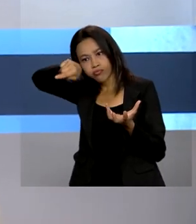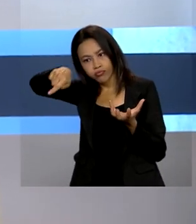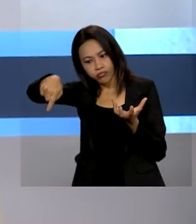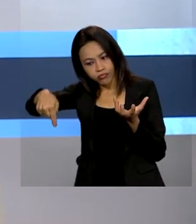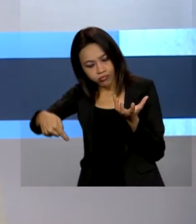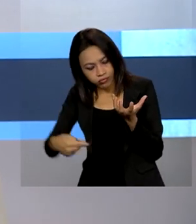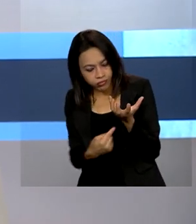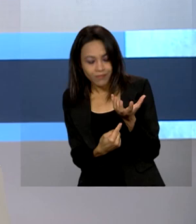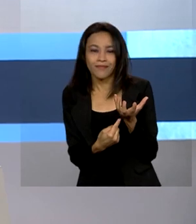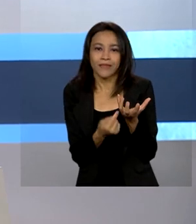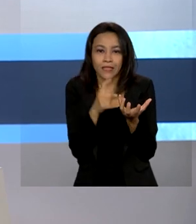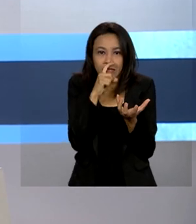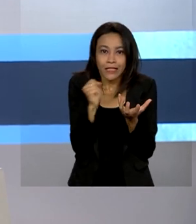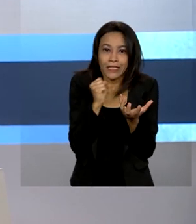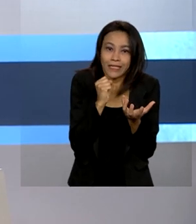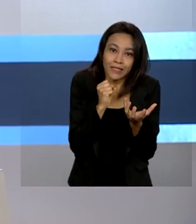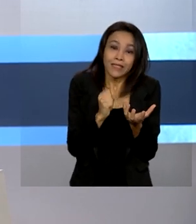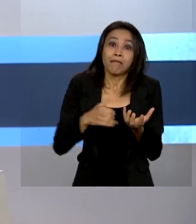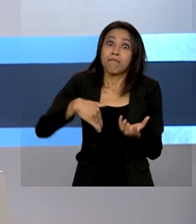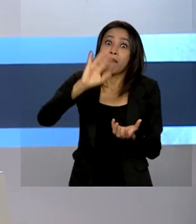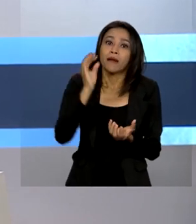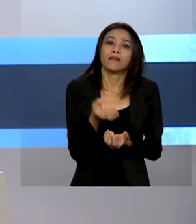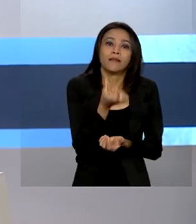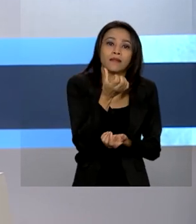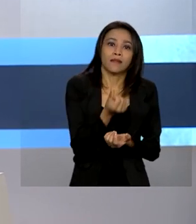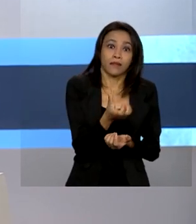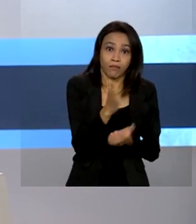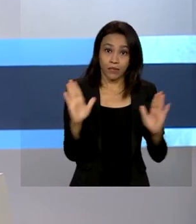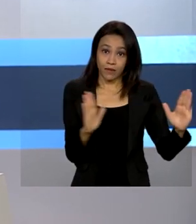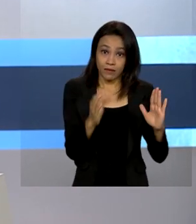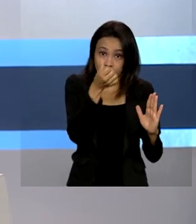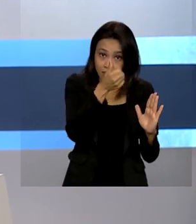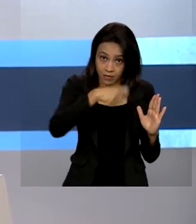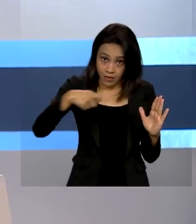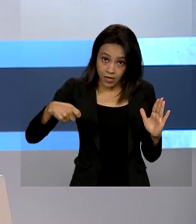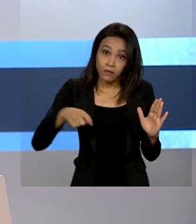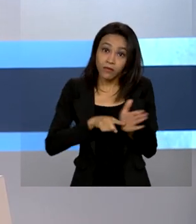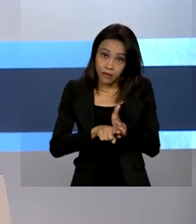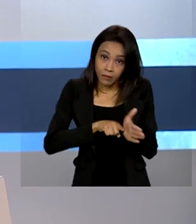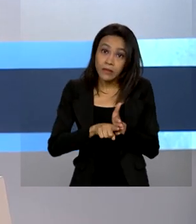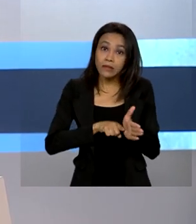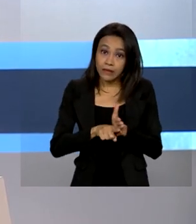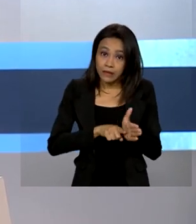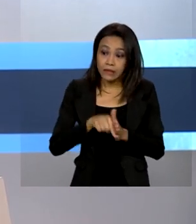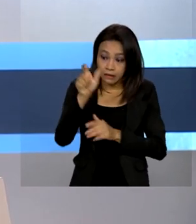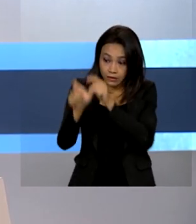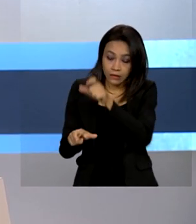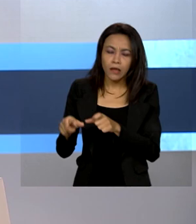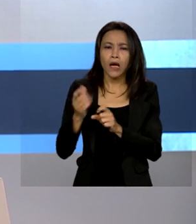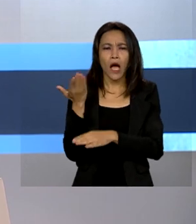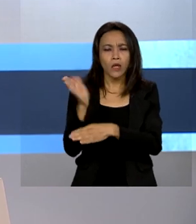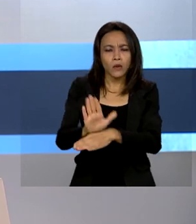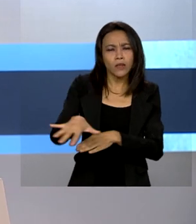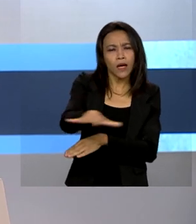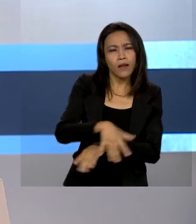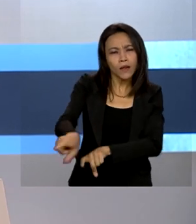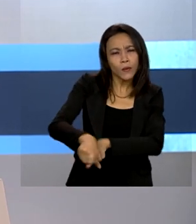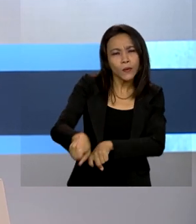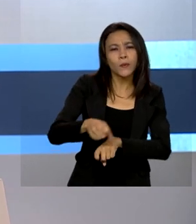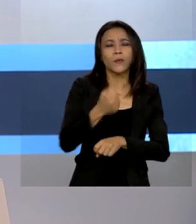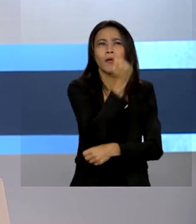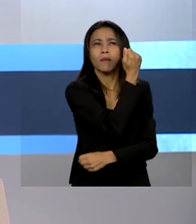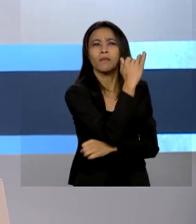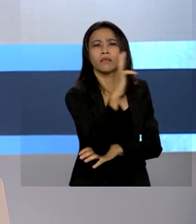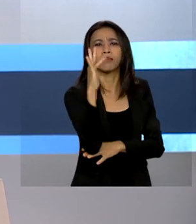100 cientistas. Durante seis meses, eles vão desenvolver pesquisas que podem ajudar áreas como agricultura, meio ambiente